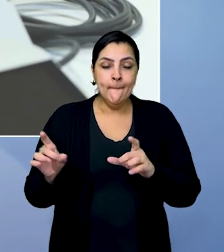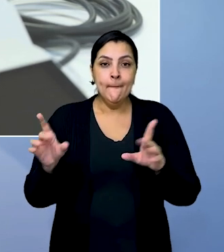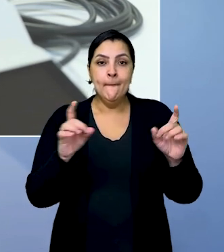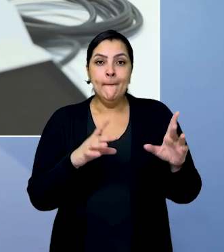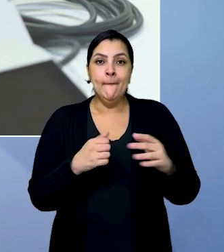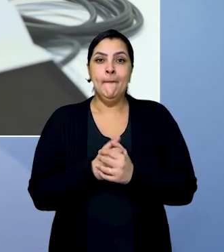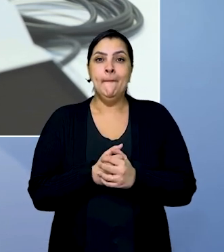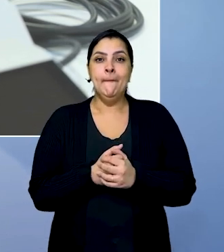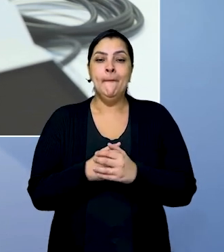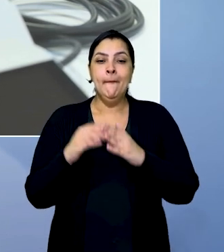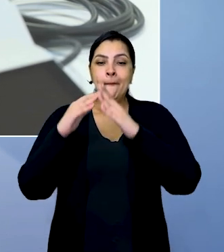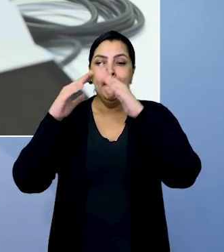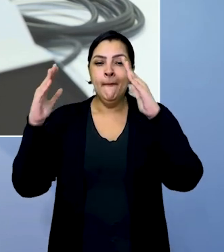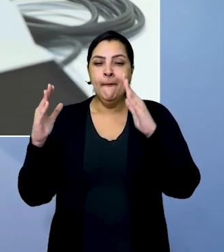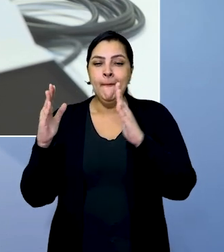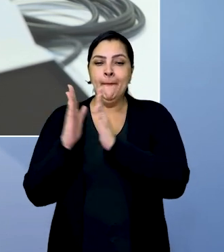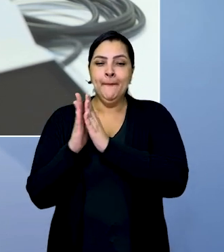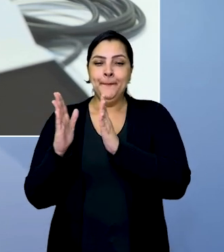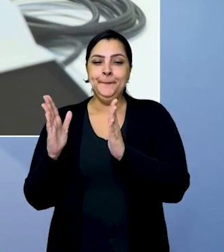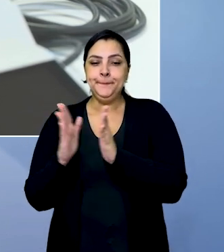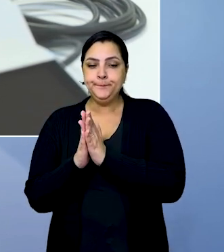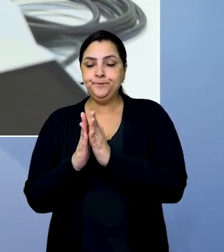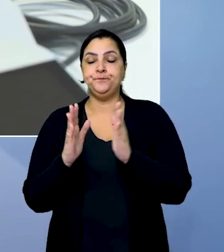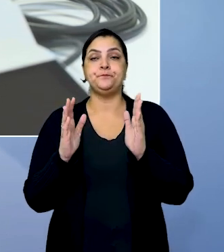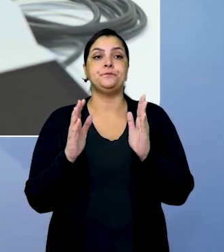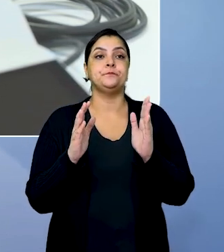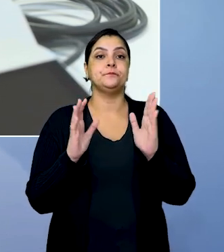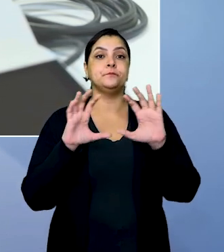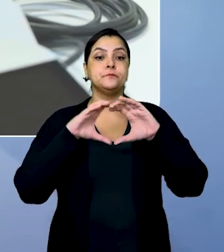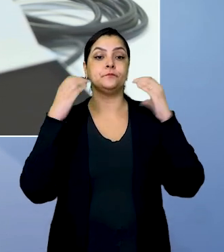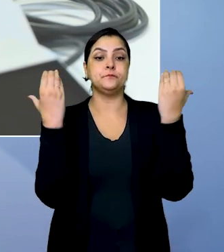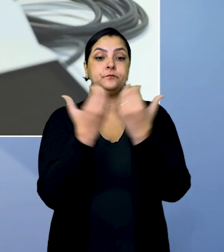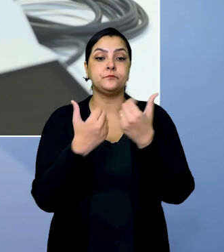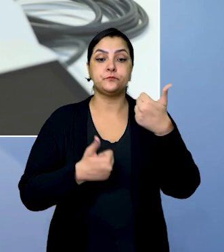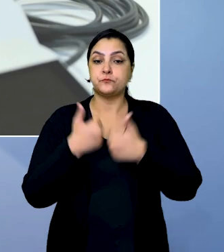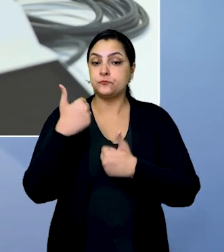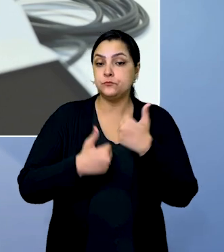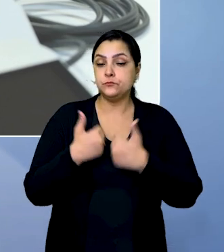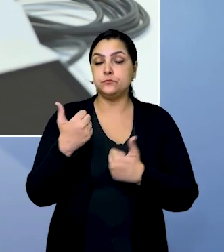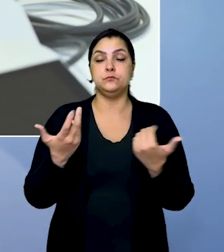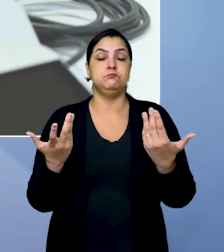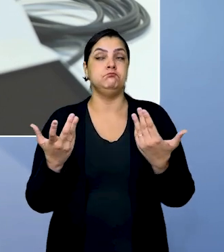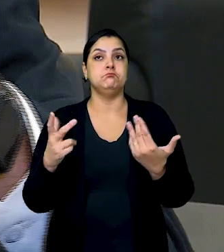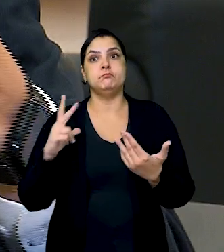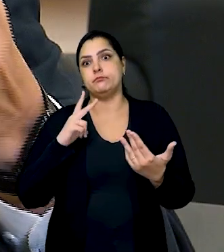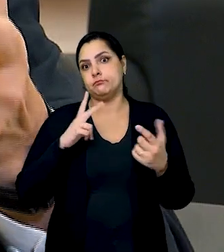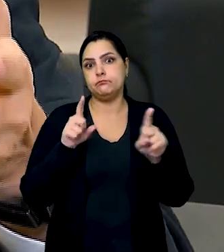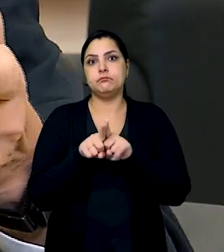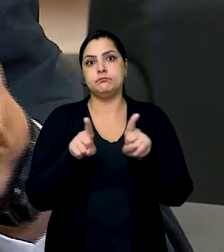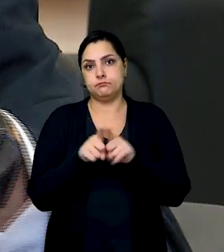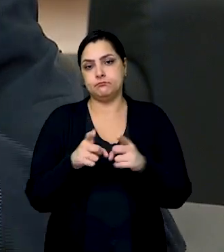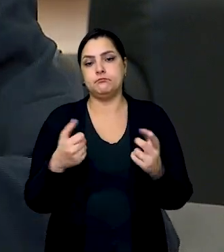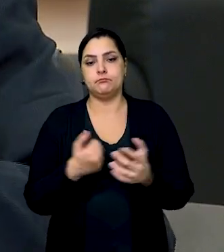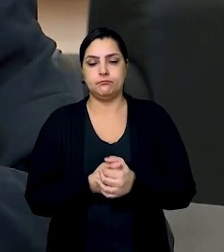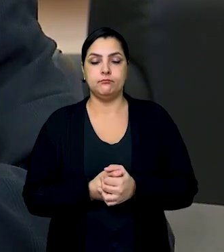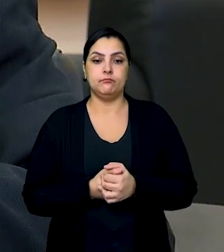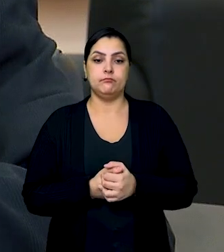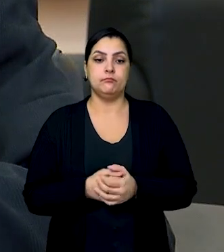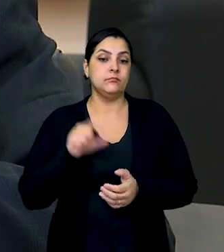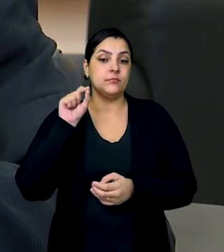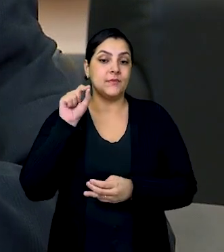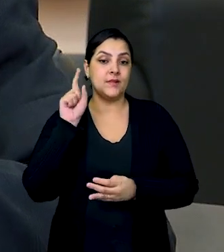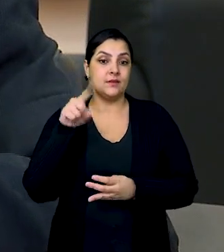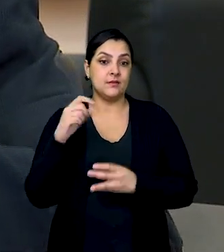comerciais, templos, ginásios, estádios, ainda que de propriedade privada. Outra prática, o